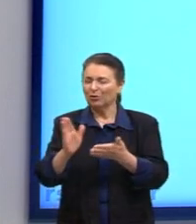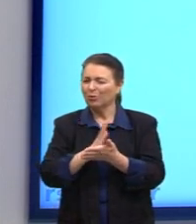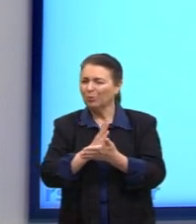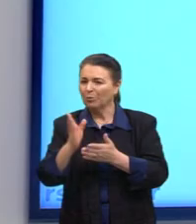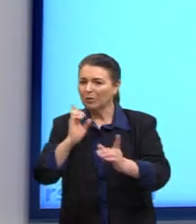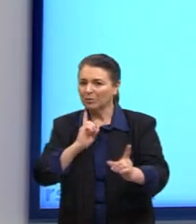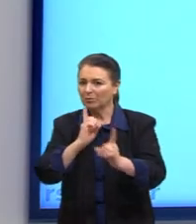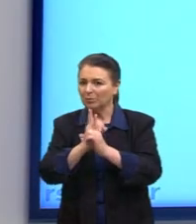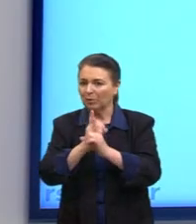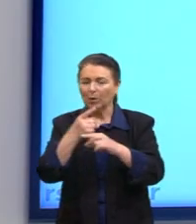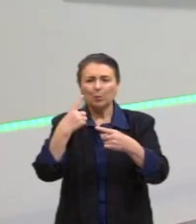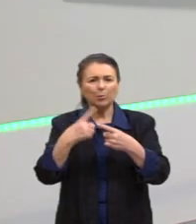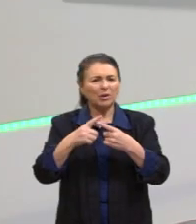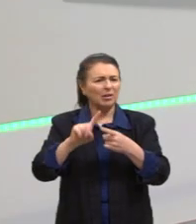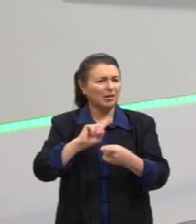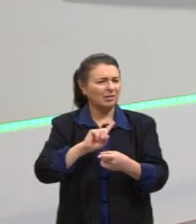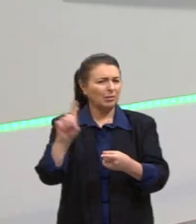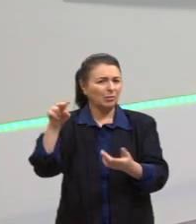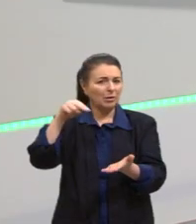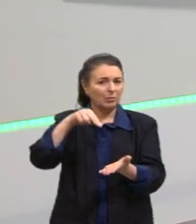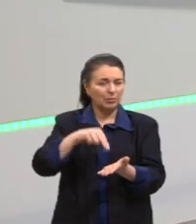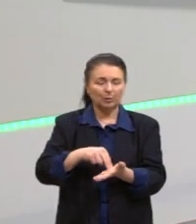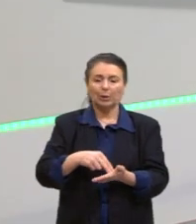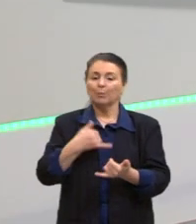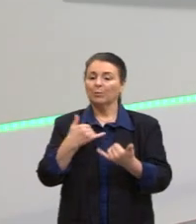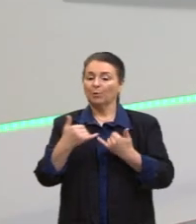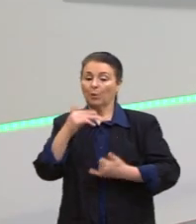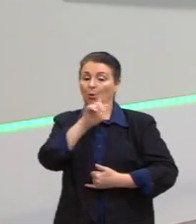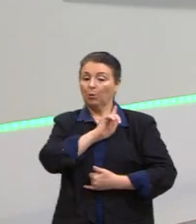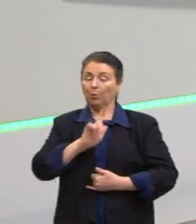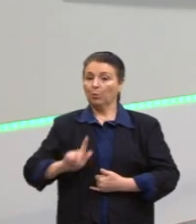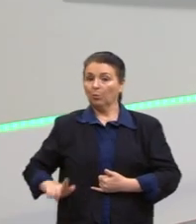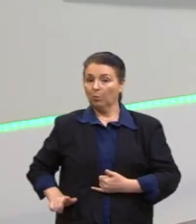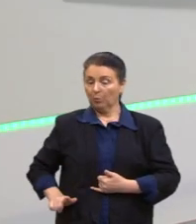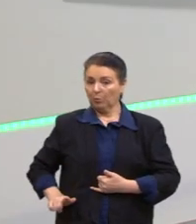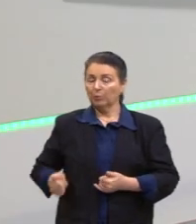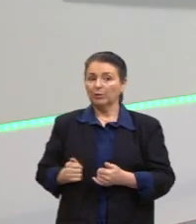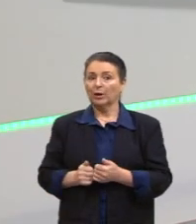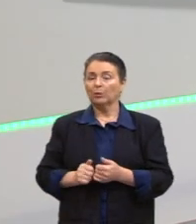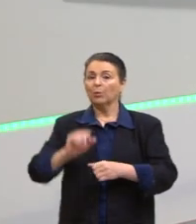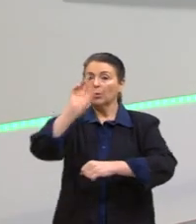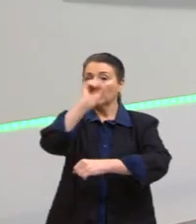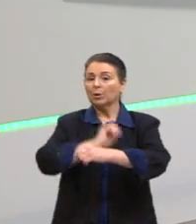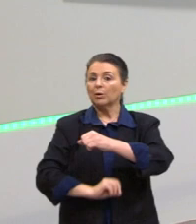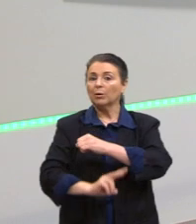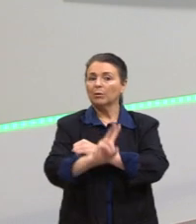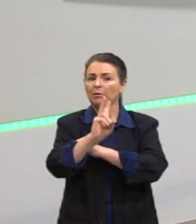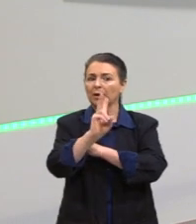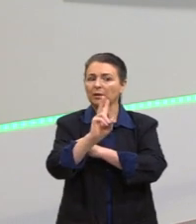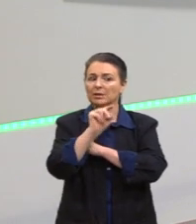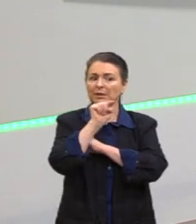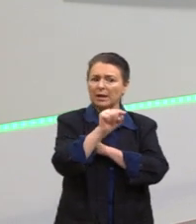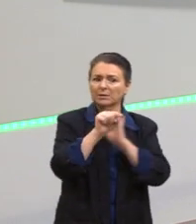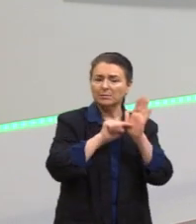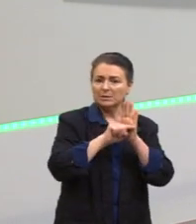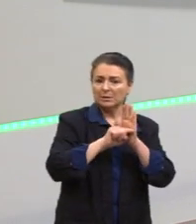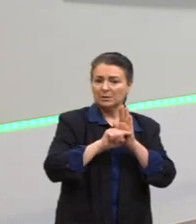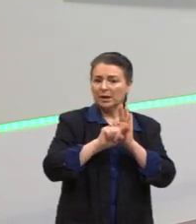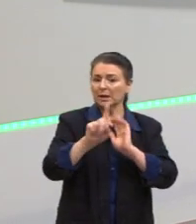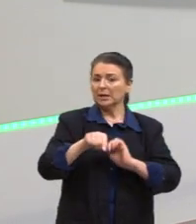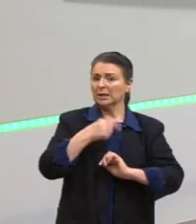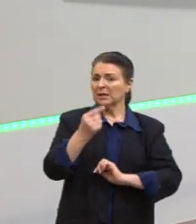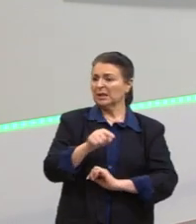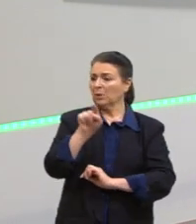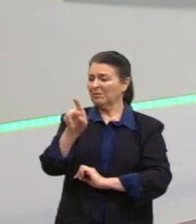ela não é neutra? A partir do momento que um governo investe mais em um determinado campo científico que outro, é porque existem